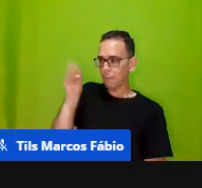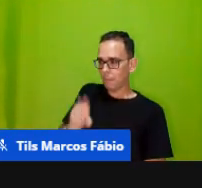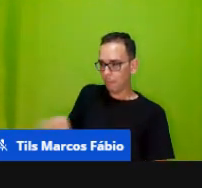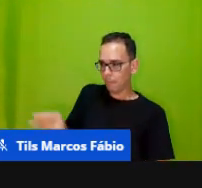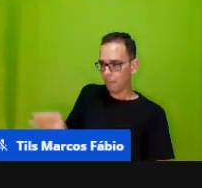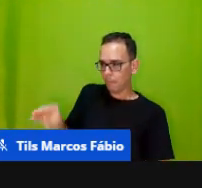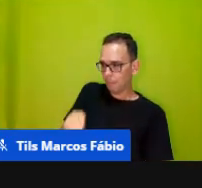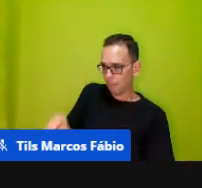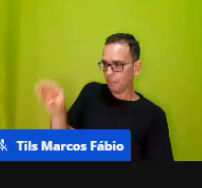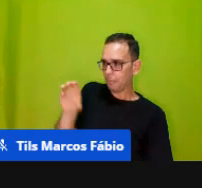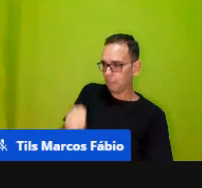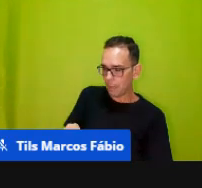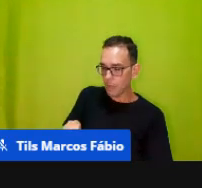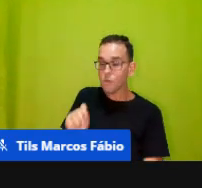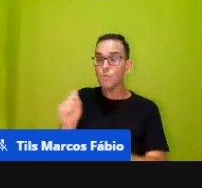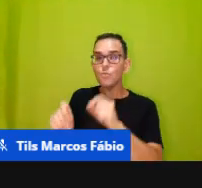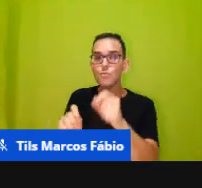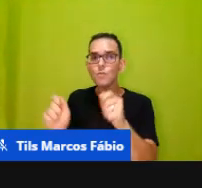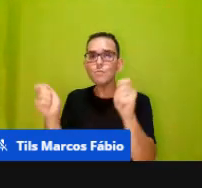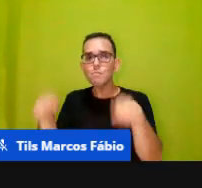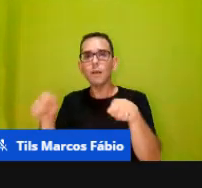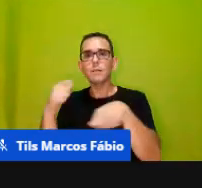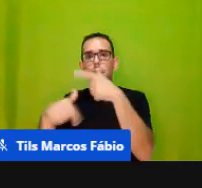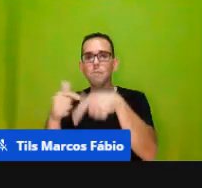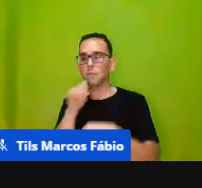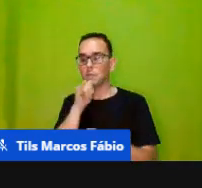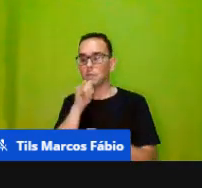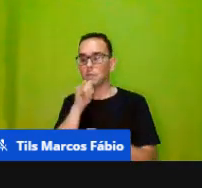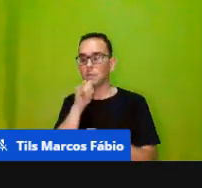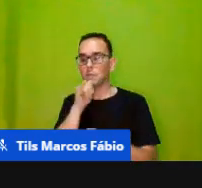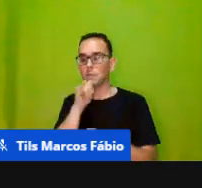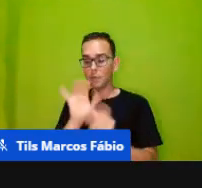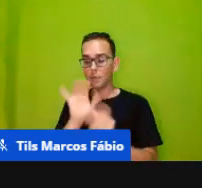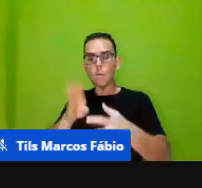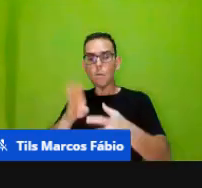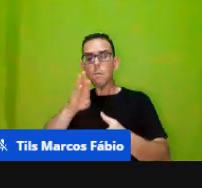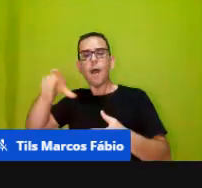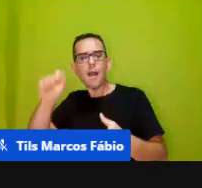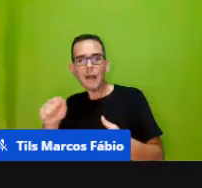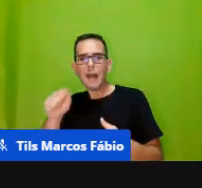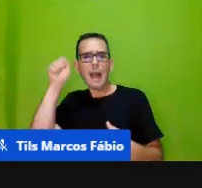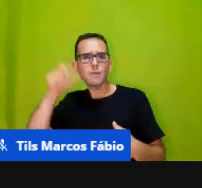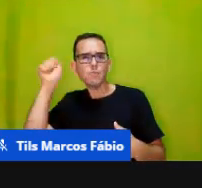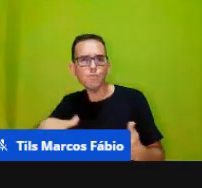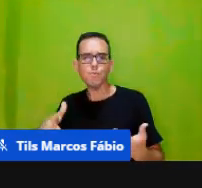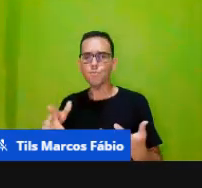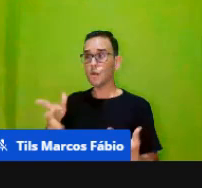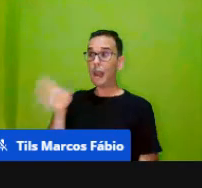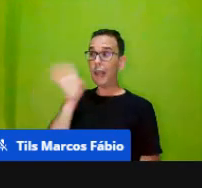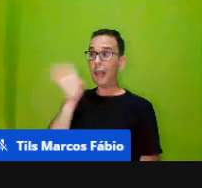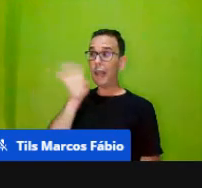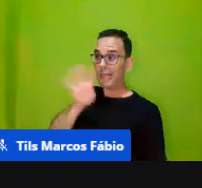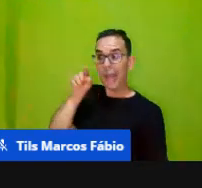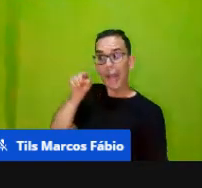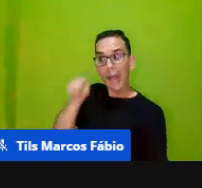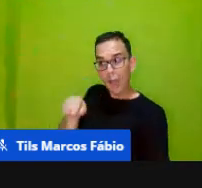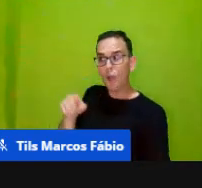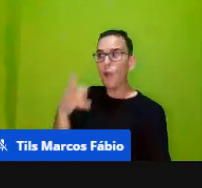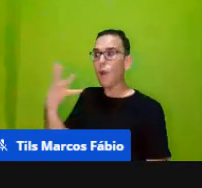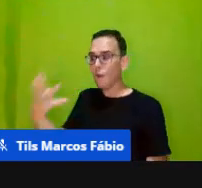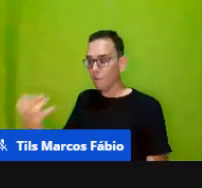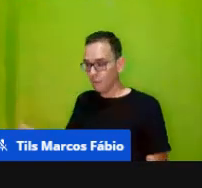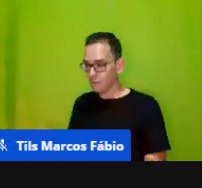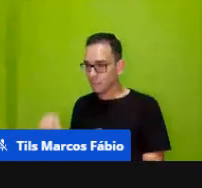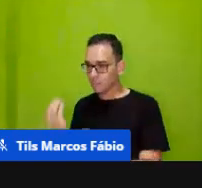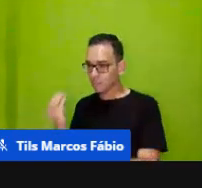aquilo que ele está trabalhando. Então, se é uma bola, é uma bola azul. Olha que legal essa bola azul. Vamos guardar as bolas aqui